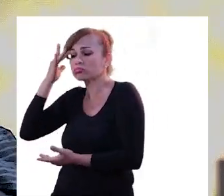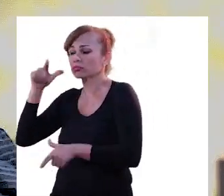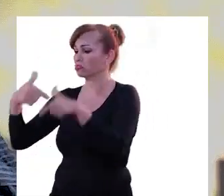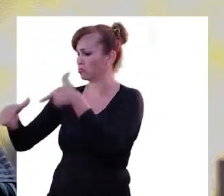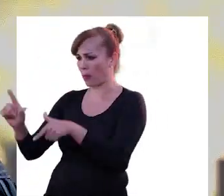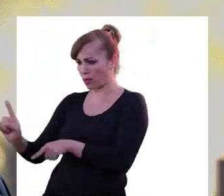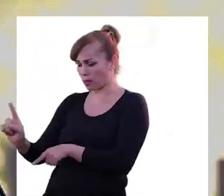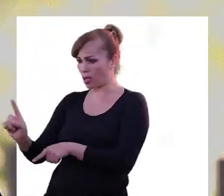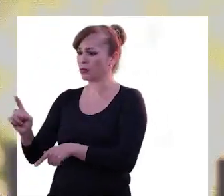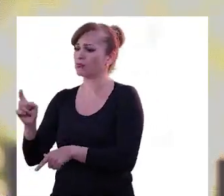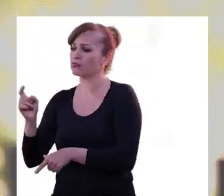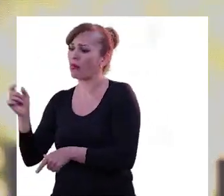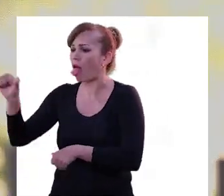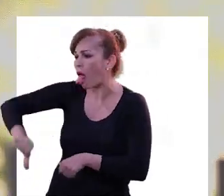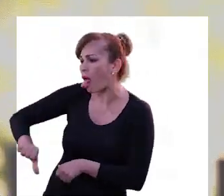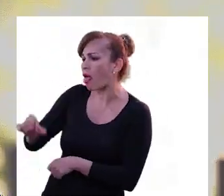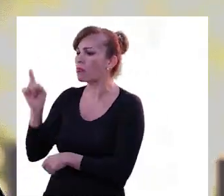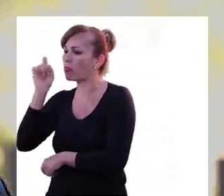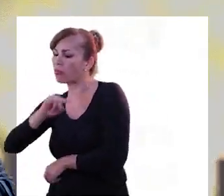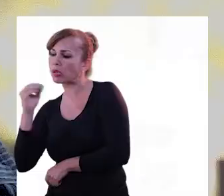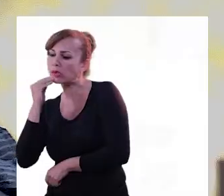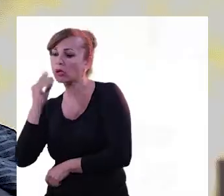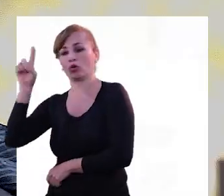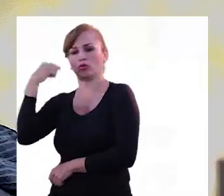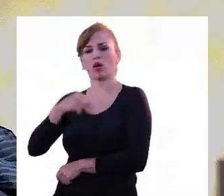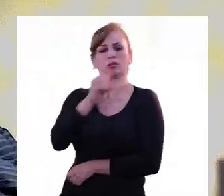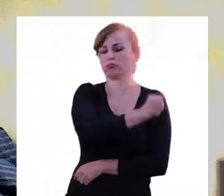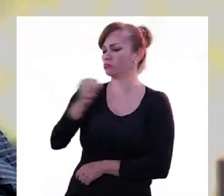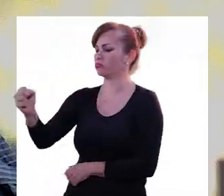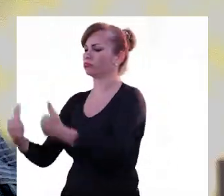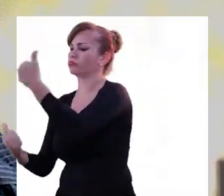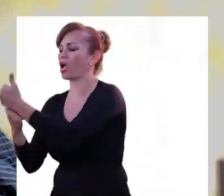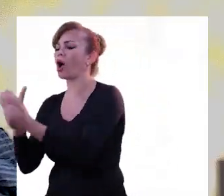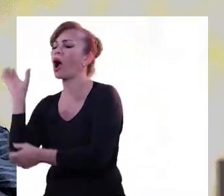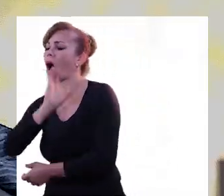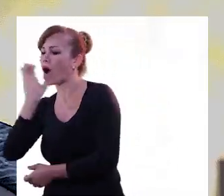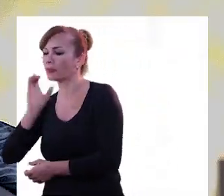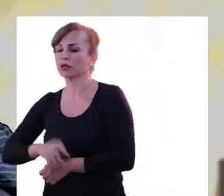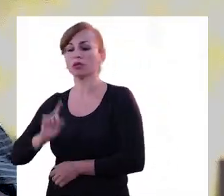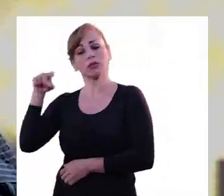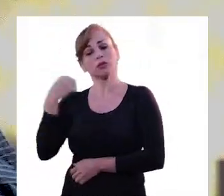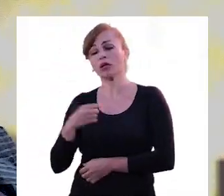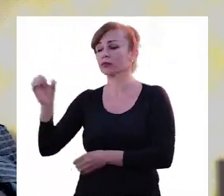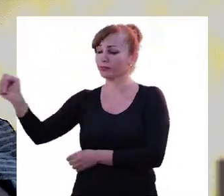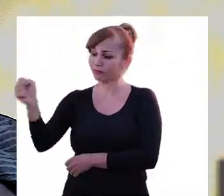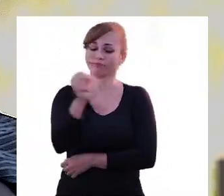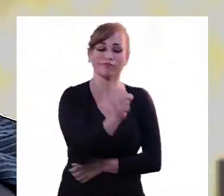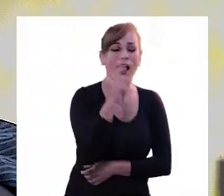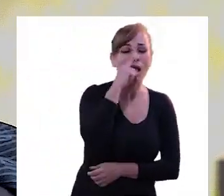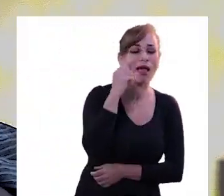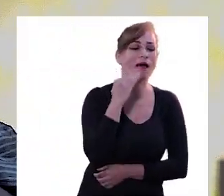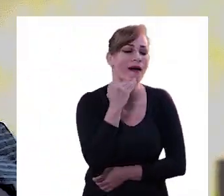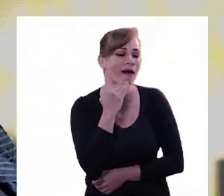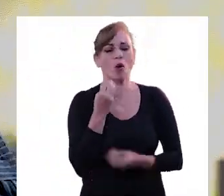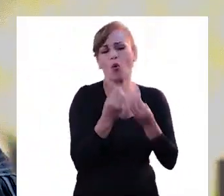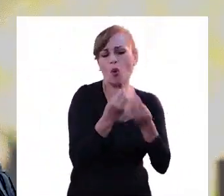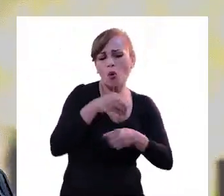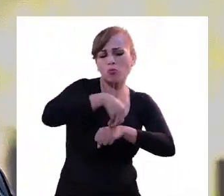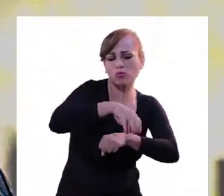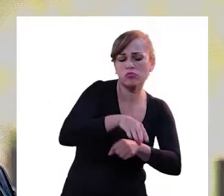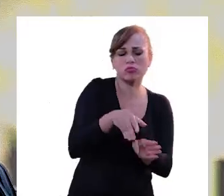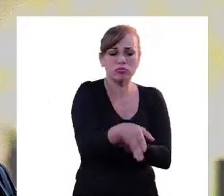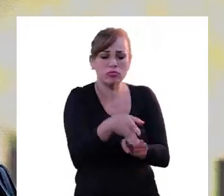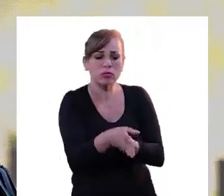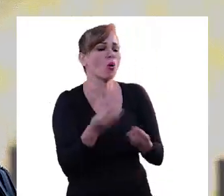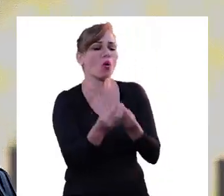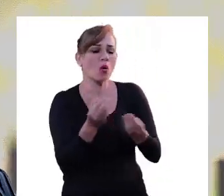motivo ou outro, não estão desempenhando bem o seu trabalho, a gente substitui, bota e coloca para outro, e esse que não deu bem, a gente conversa com ele, saber